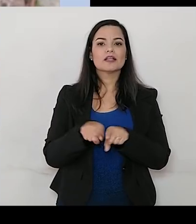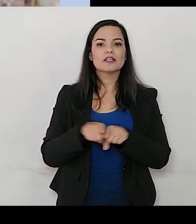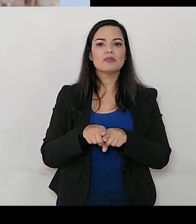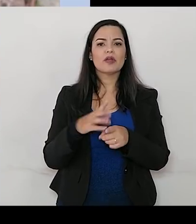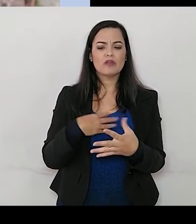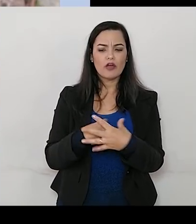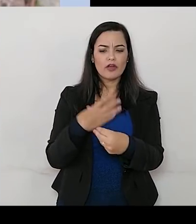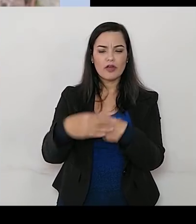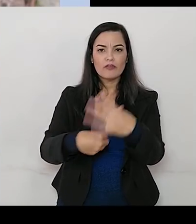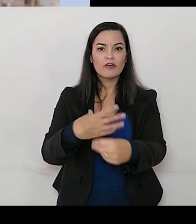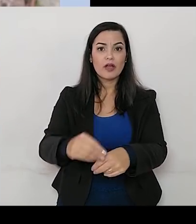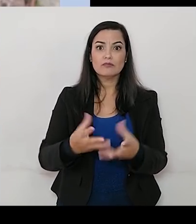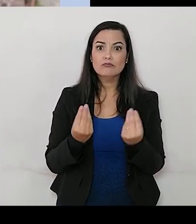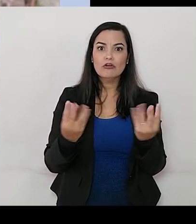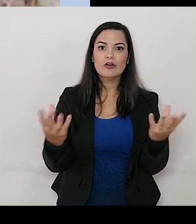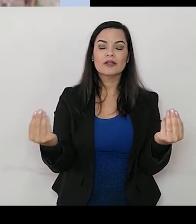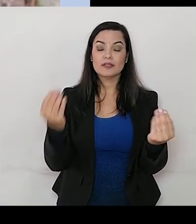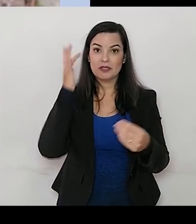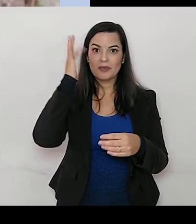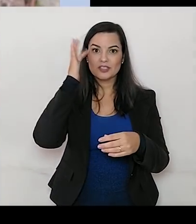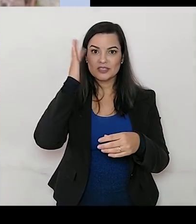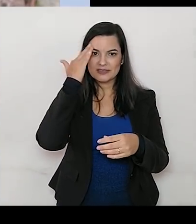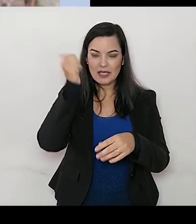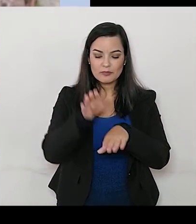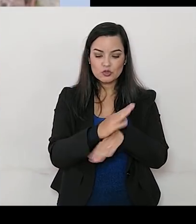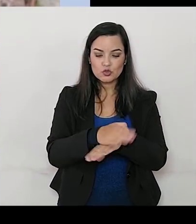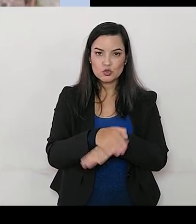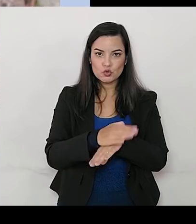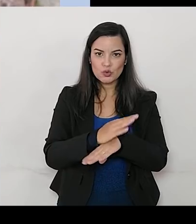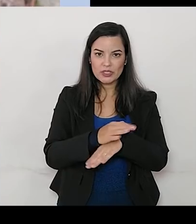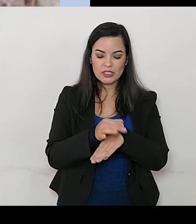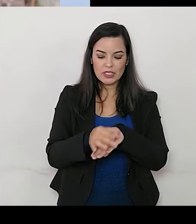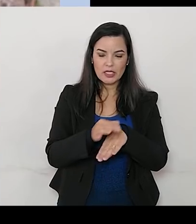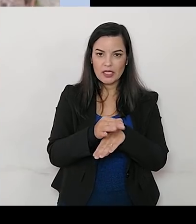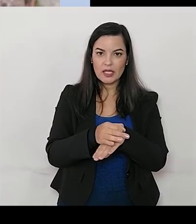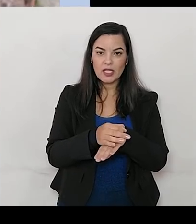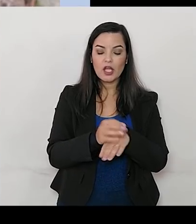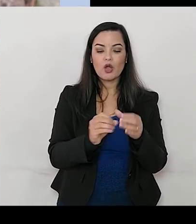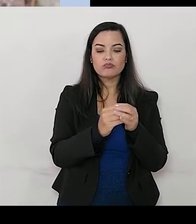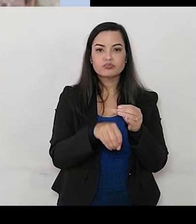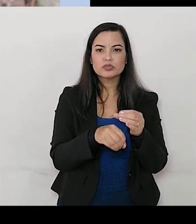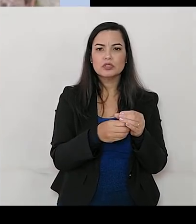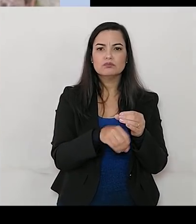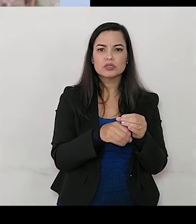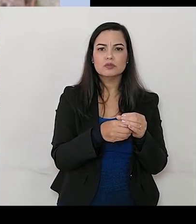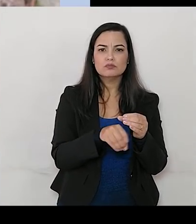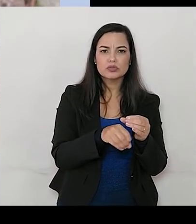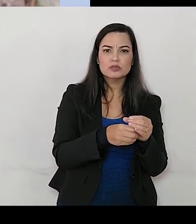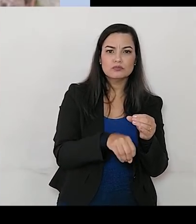absurda. Para vocês terem uma ideia, uma joaninha, quando ela faz a postura de ovos, né? Quando ela está